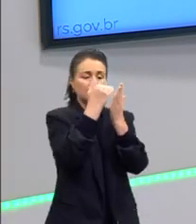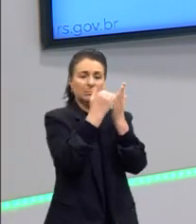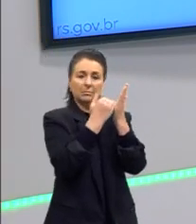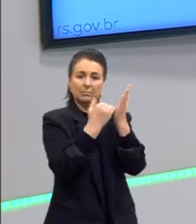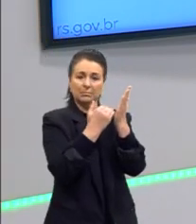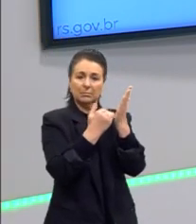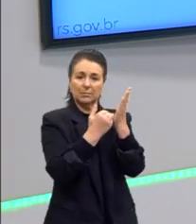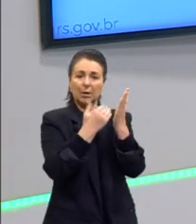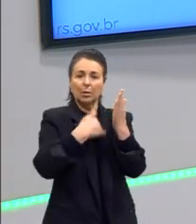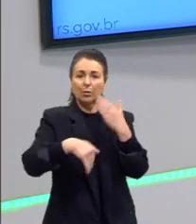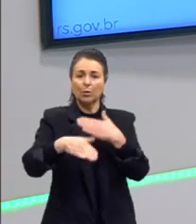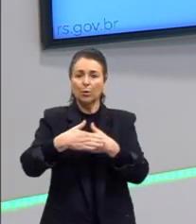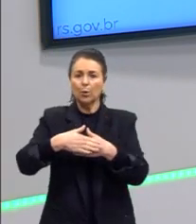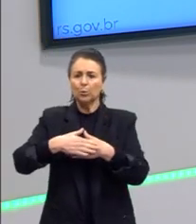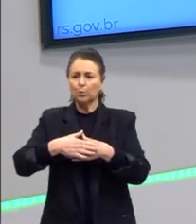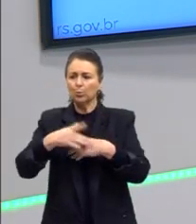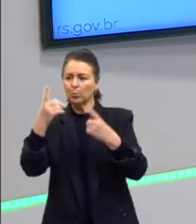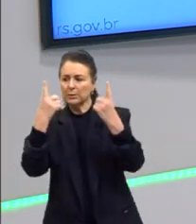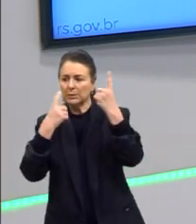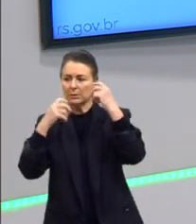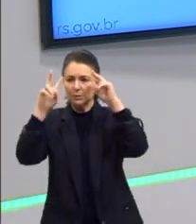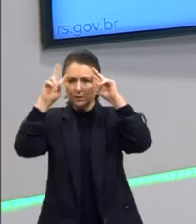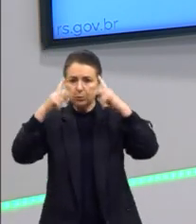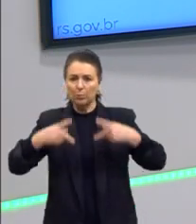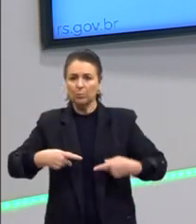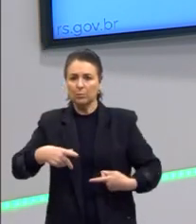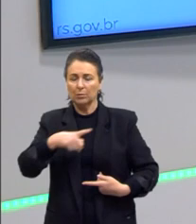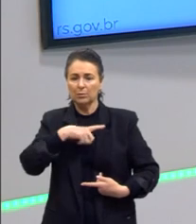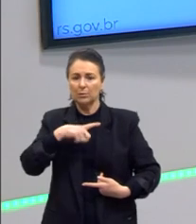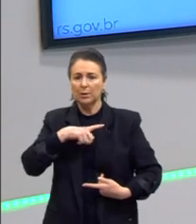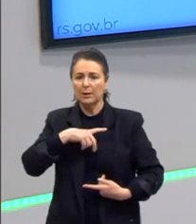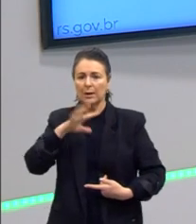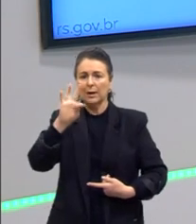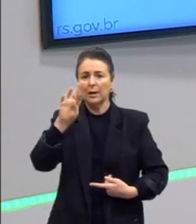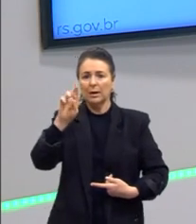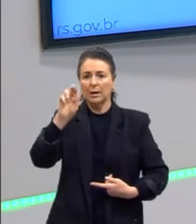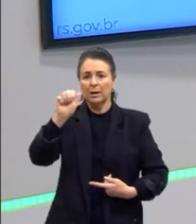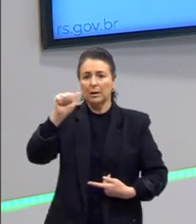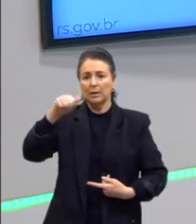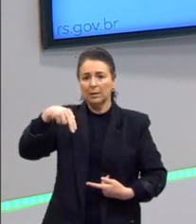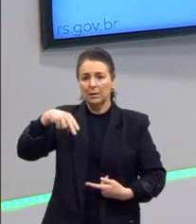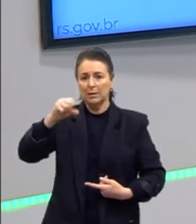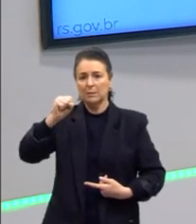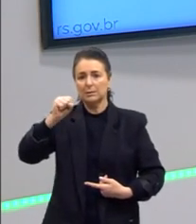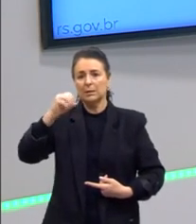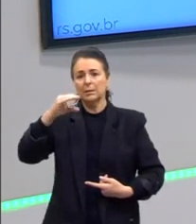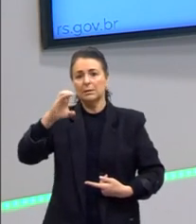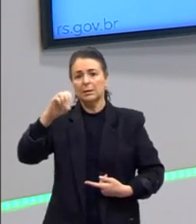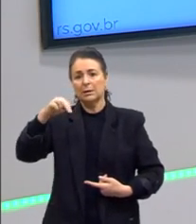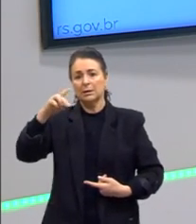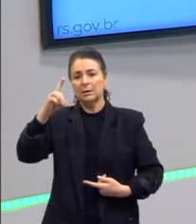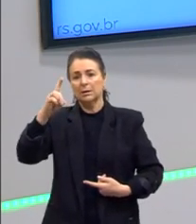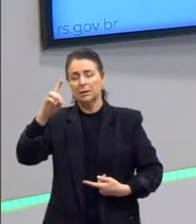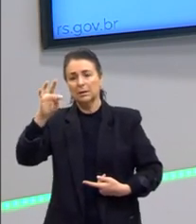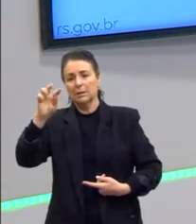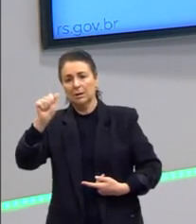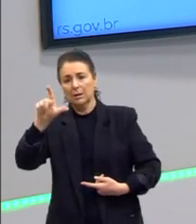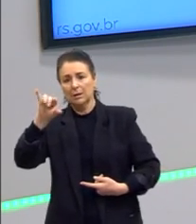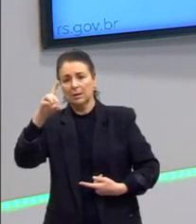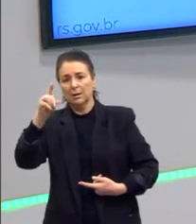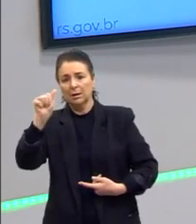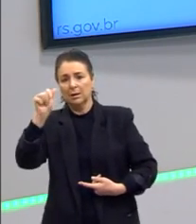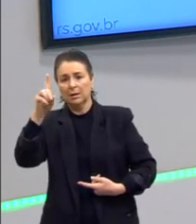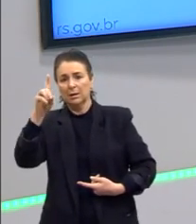todo o ser humano possui, que ele chama de transcendentalidade. Todo o ser humano possui. Então, nós